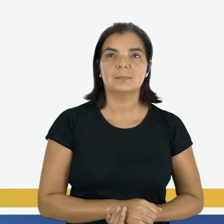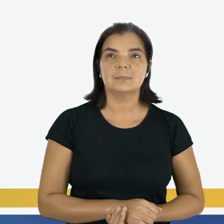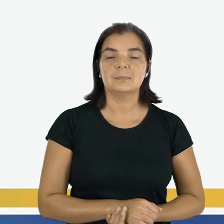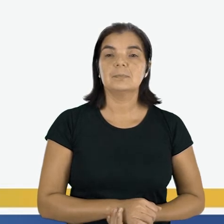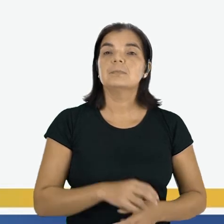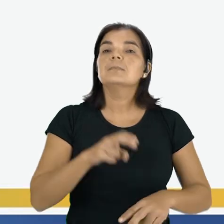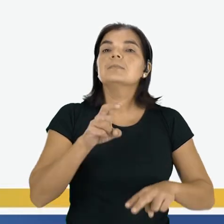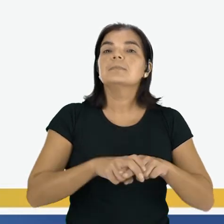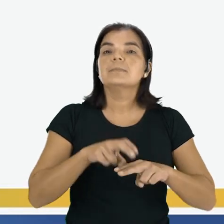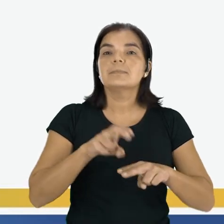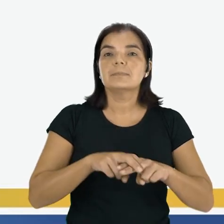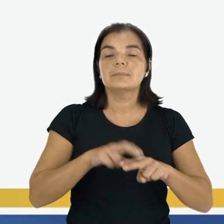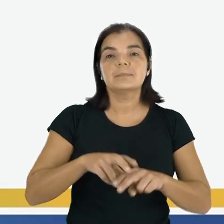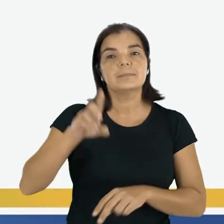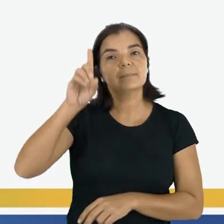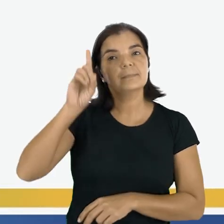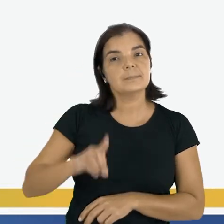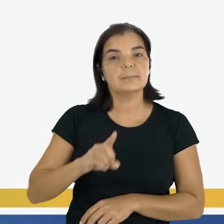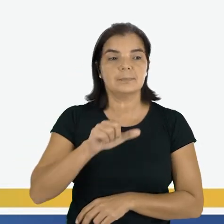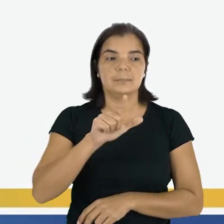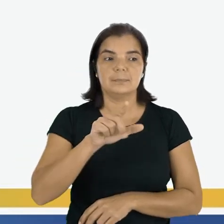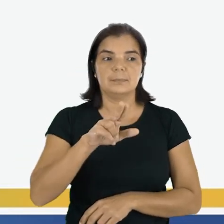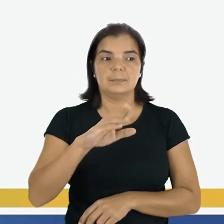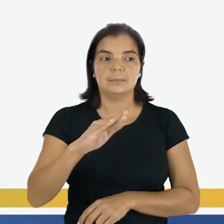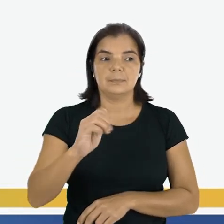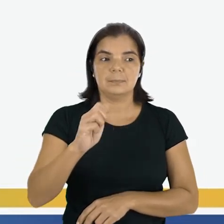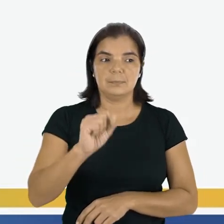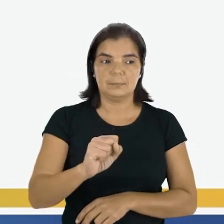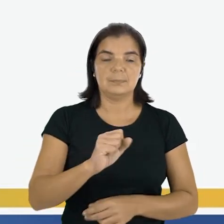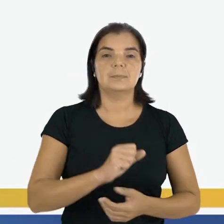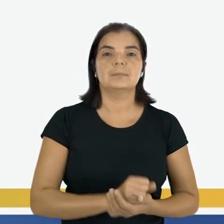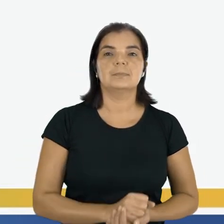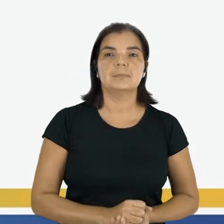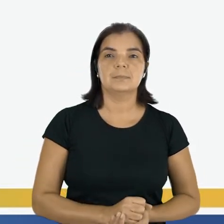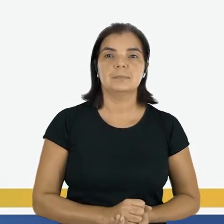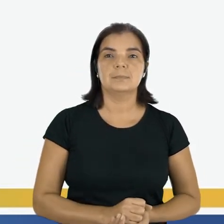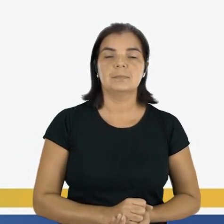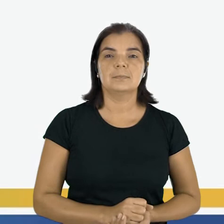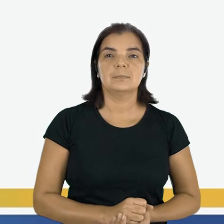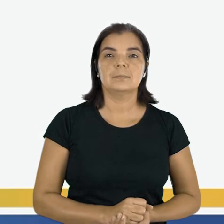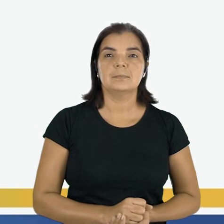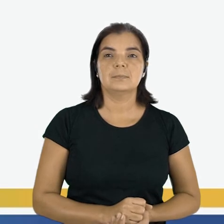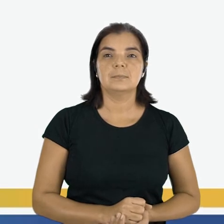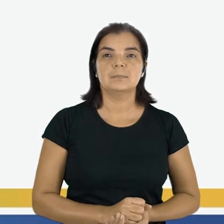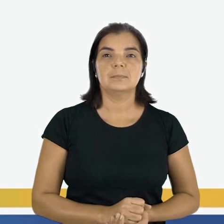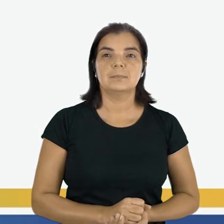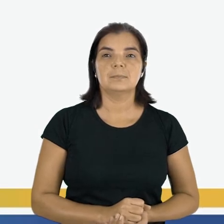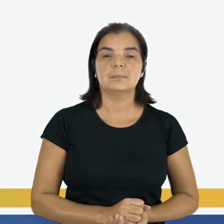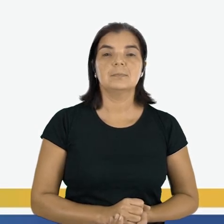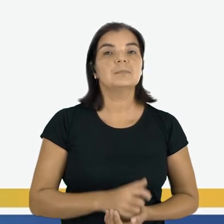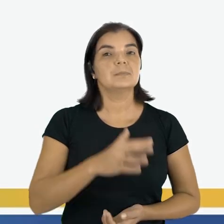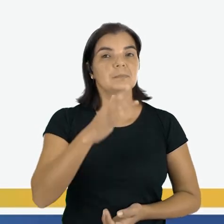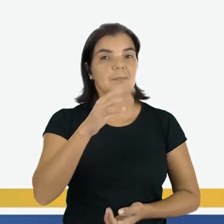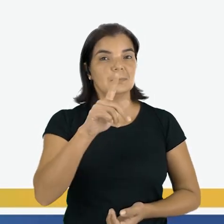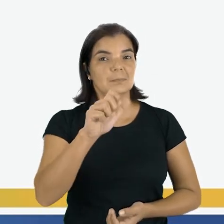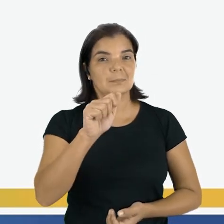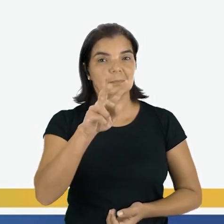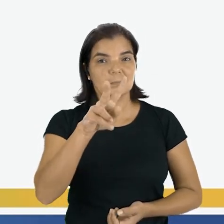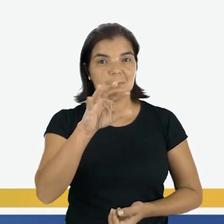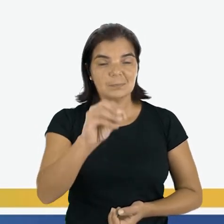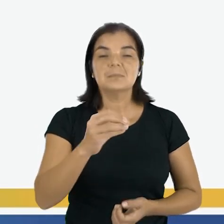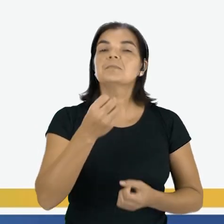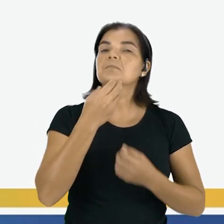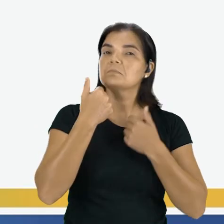E quem senta à direita de Lucas? À direita de Lucas, senta o Flávio.